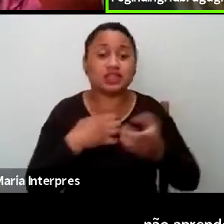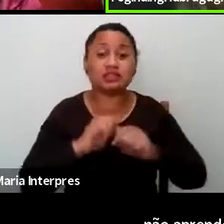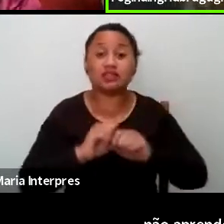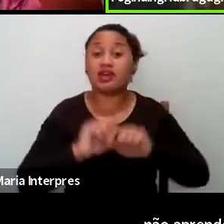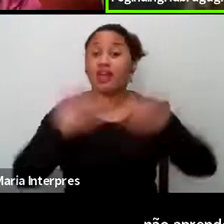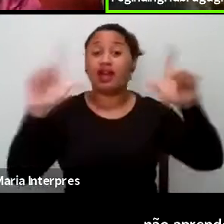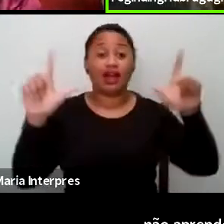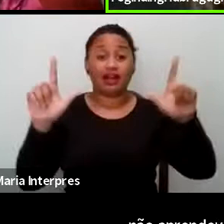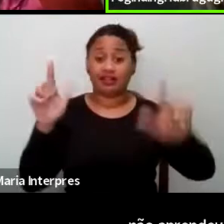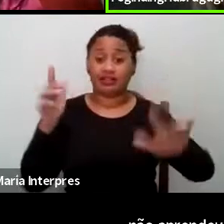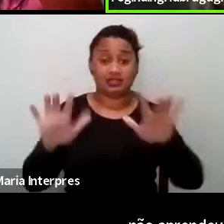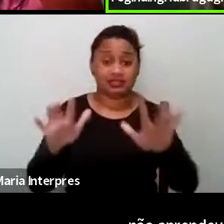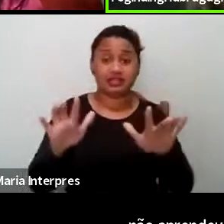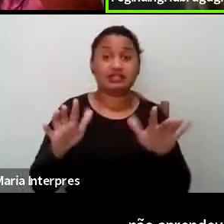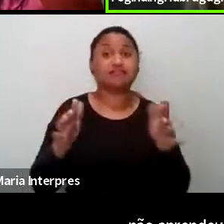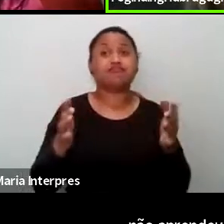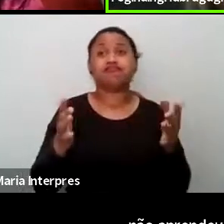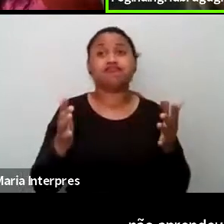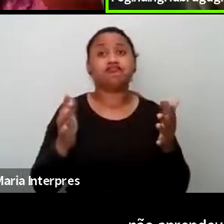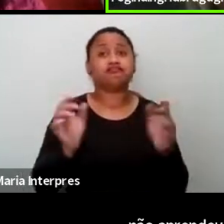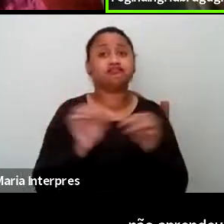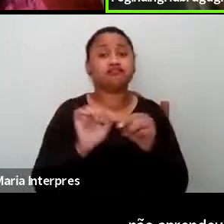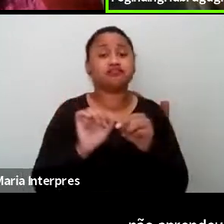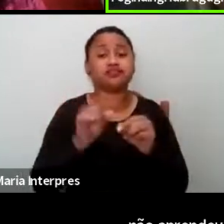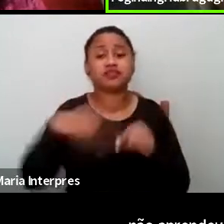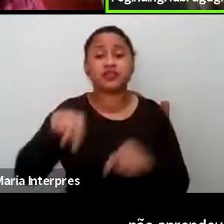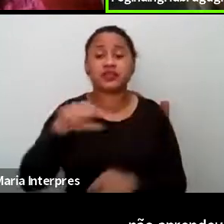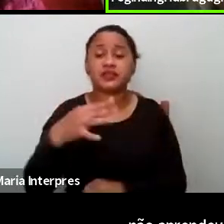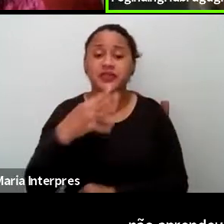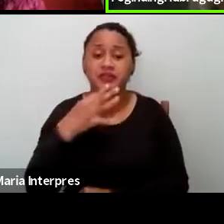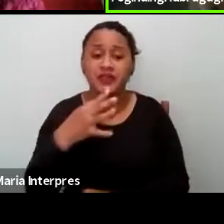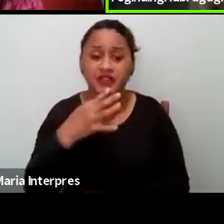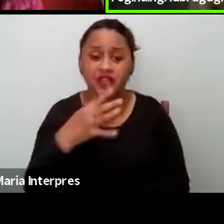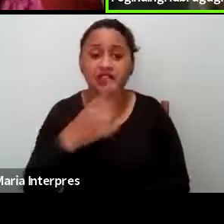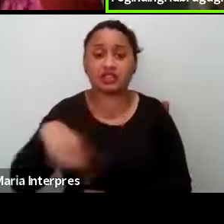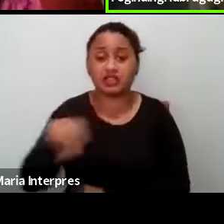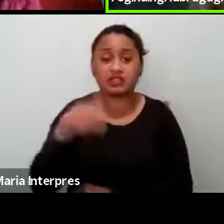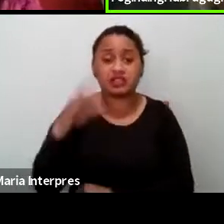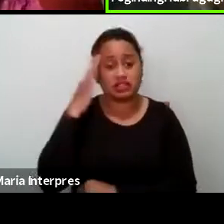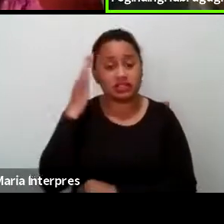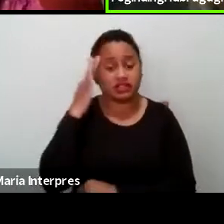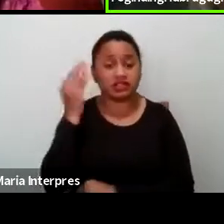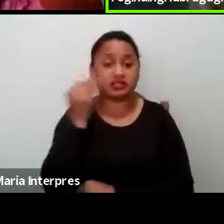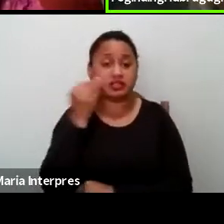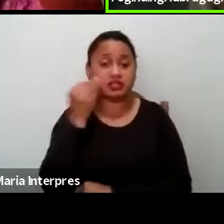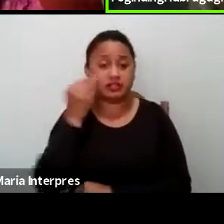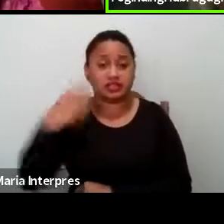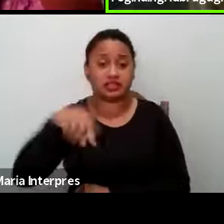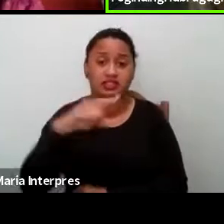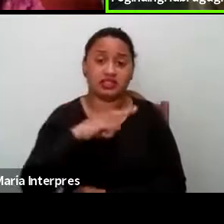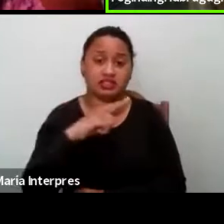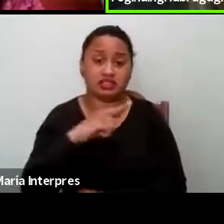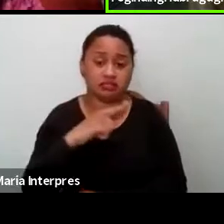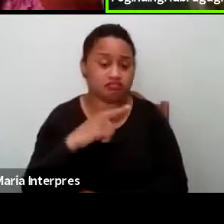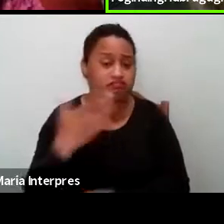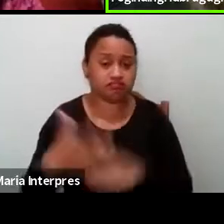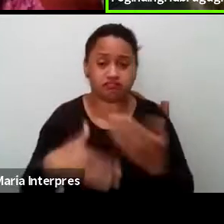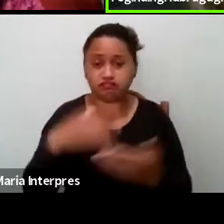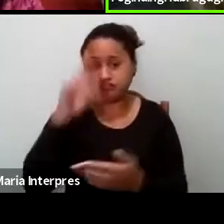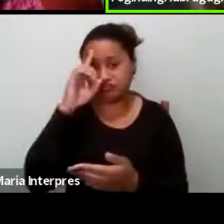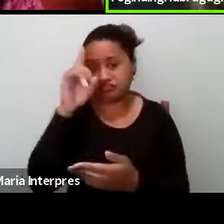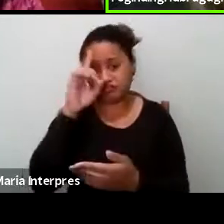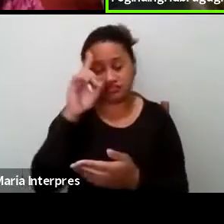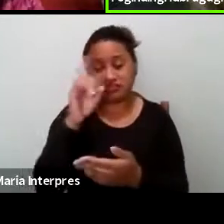vezes, né, que o que eles conhecem, o que eles sabem, o que eles experienciam no cotidianidade não é